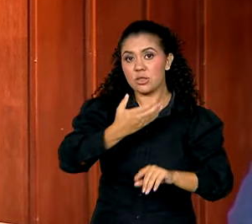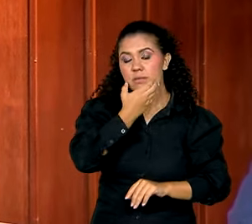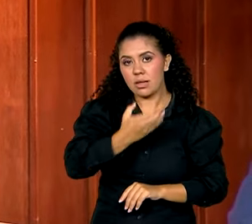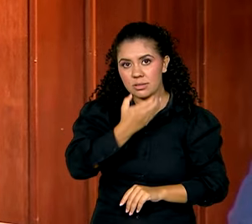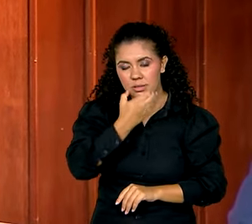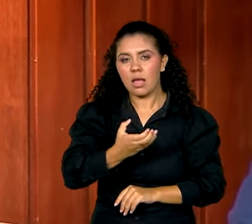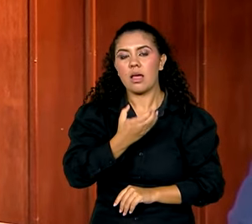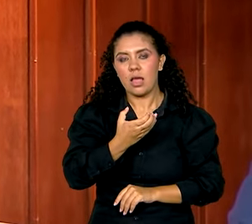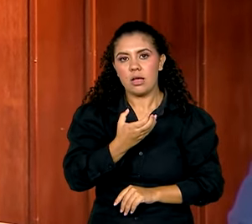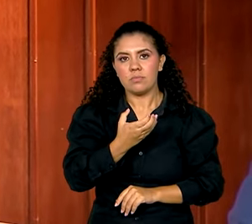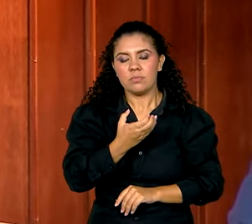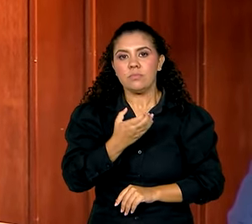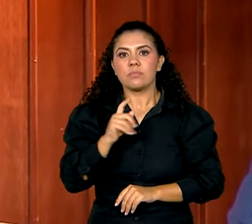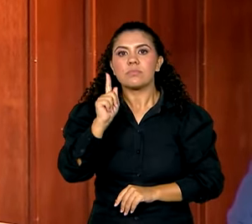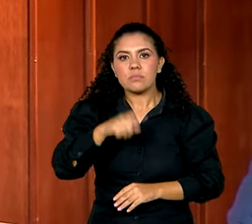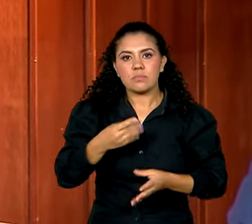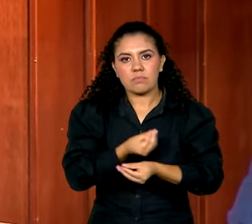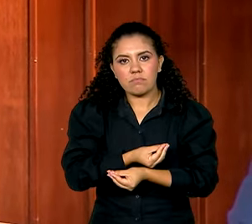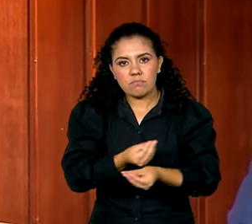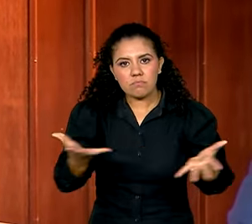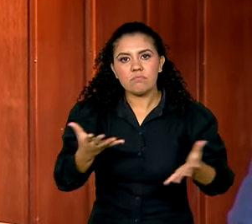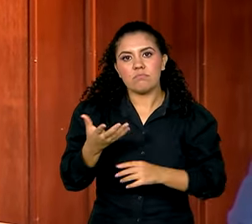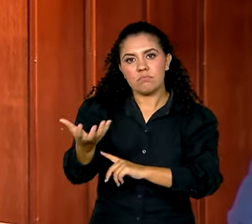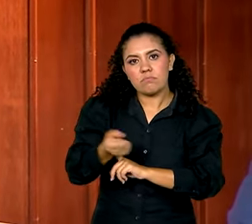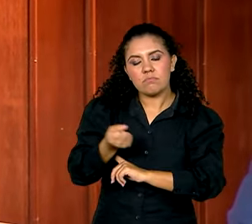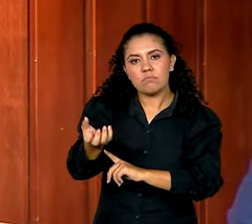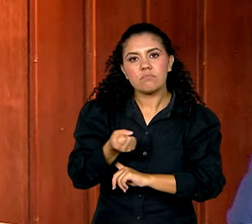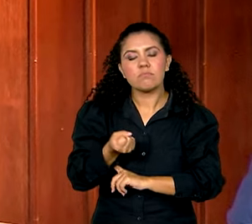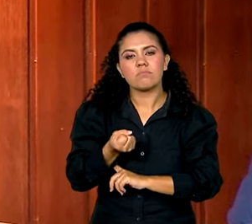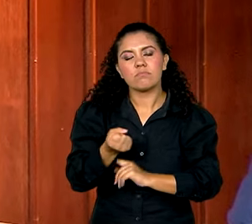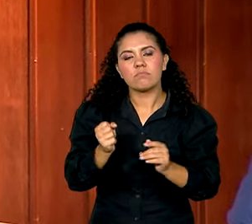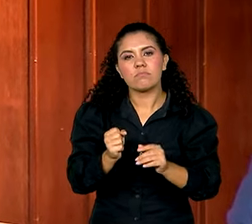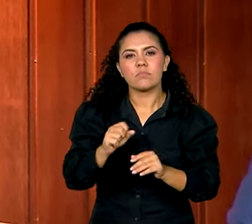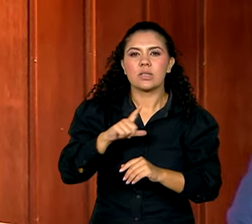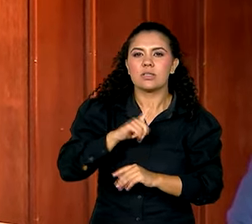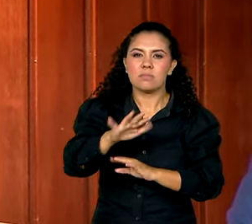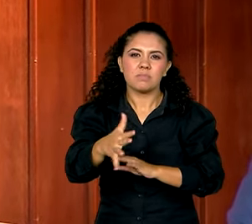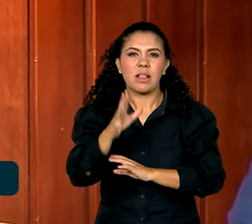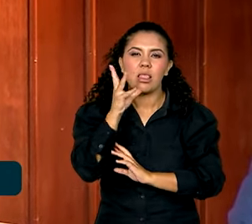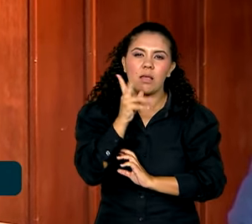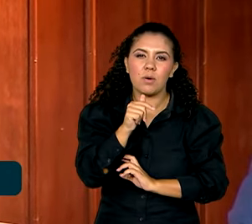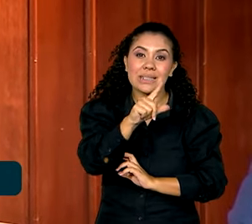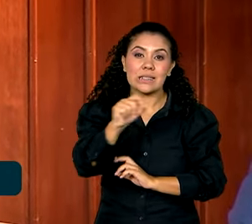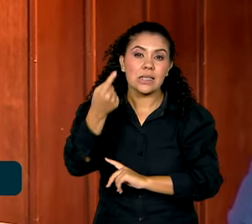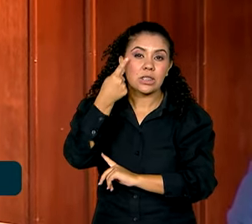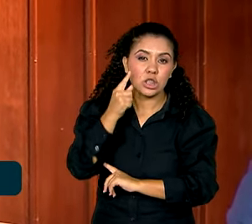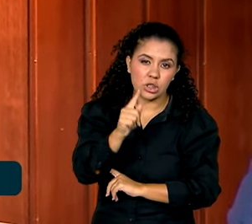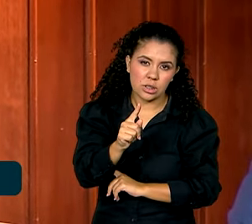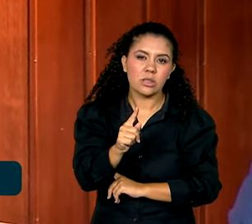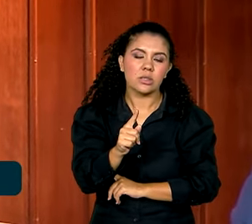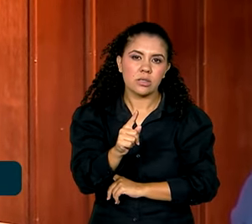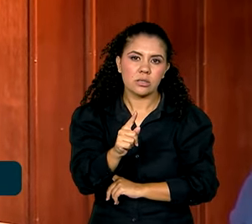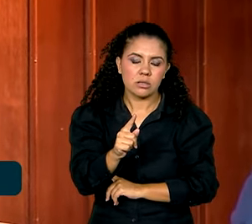espera aqui, de concessão de benefícios, era em torno de 100 dias, um pouquinho menos. Quantos?